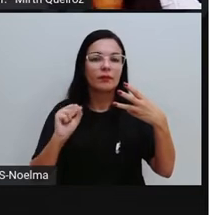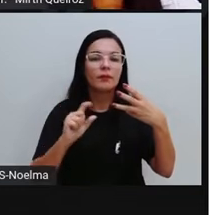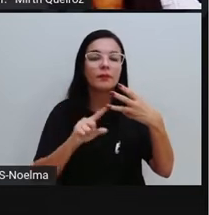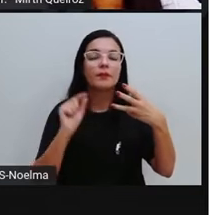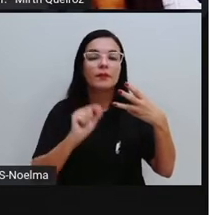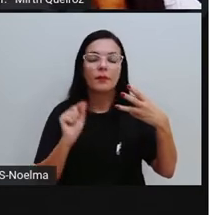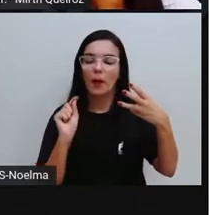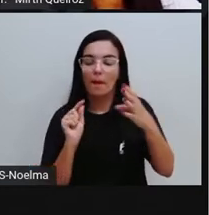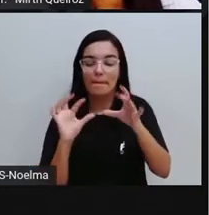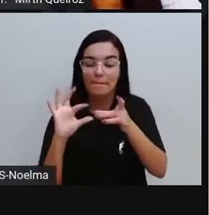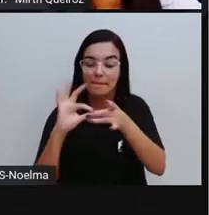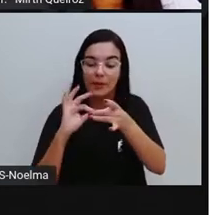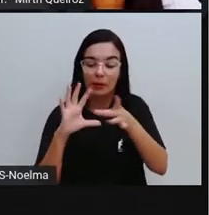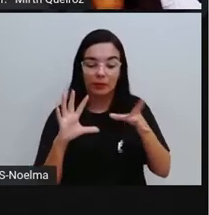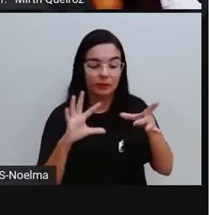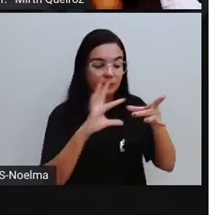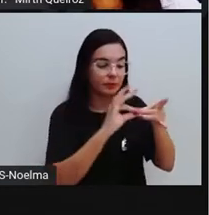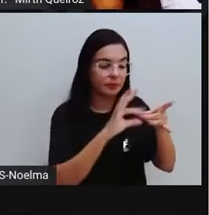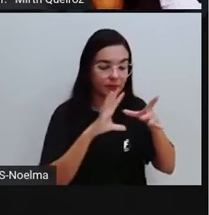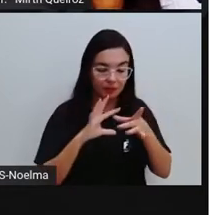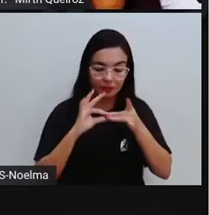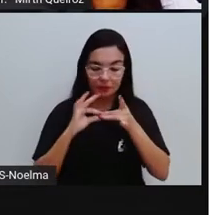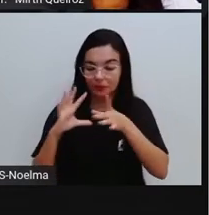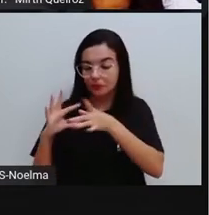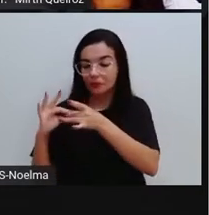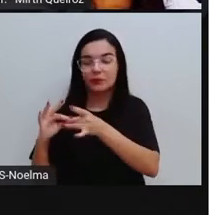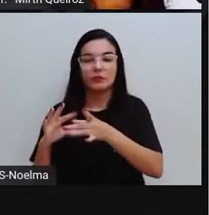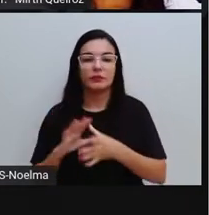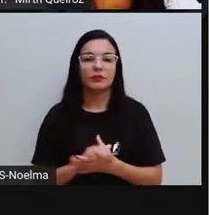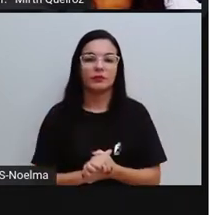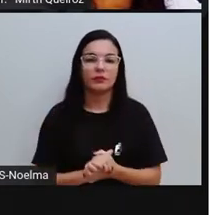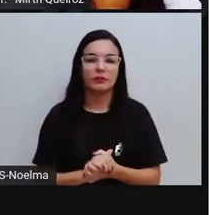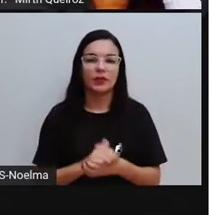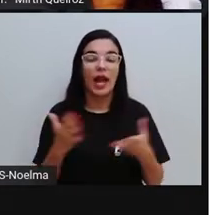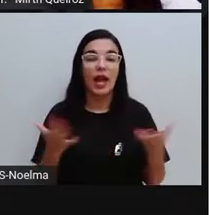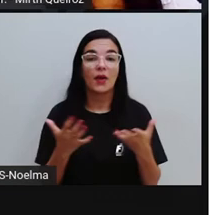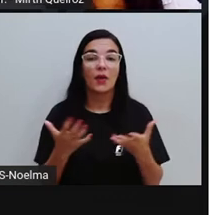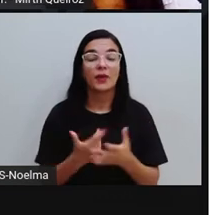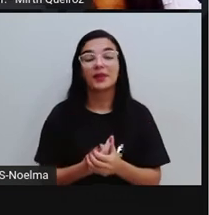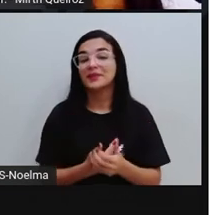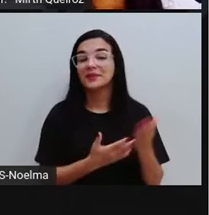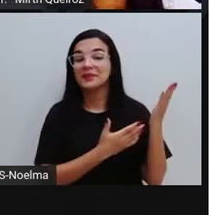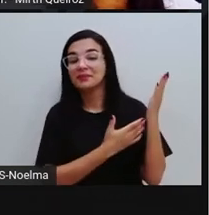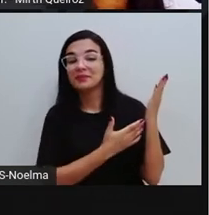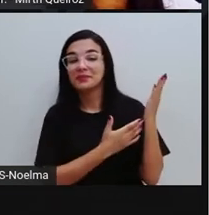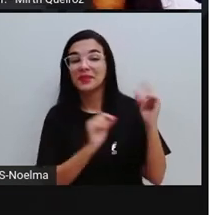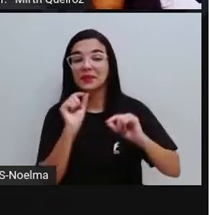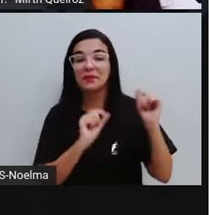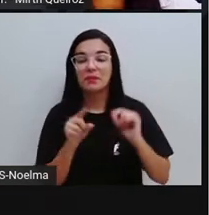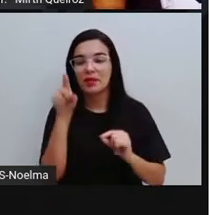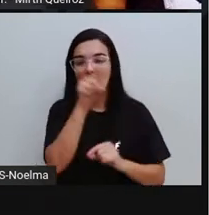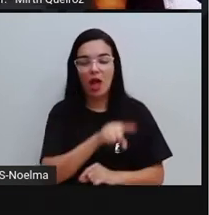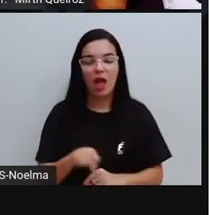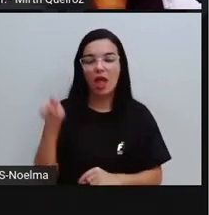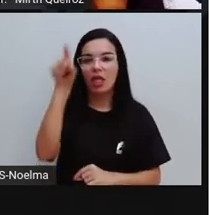pontos de união das arestas, certo? E os corpos redondos? O que são esses corpos